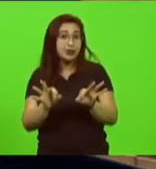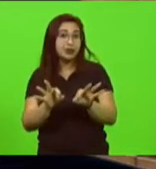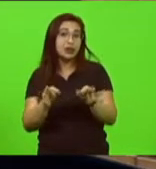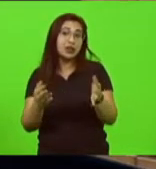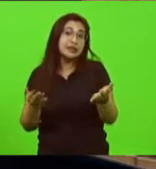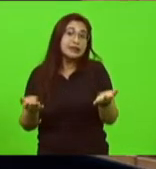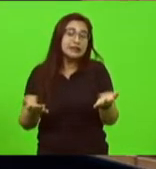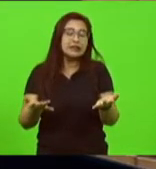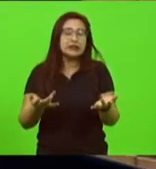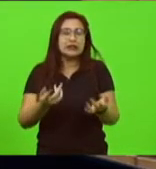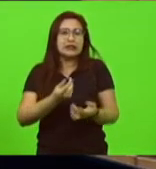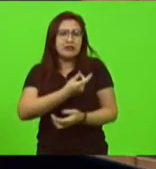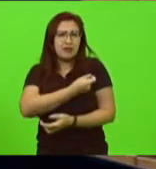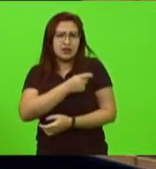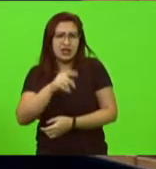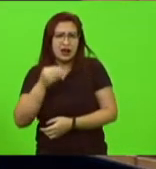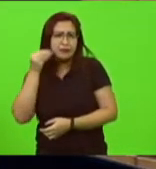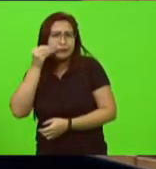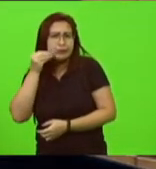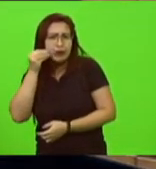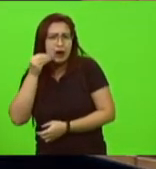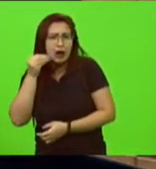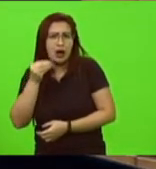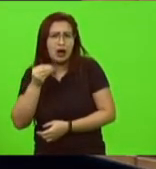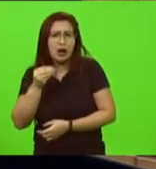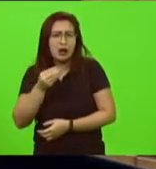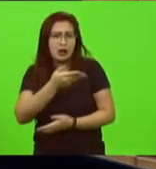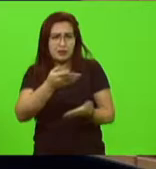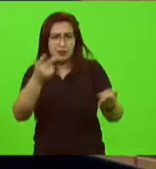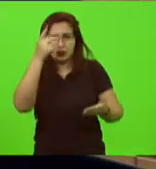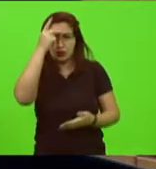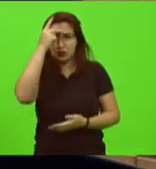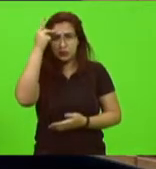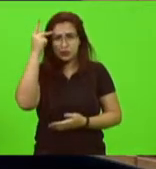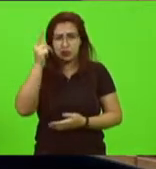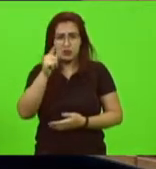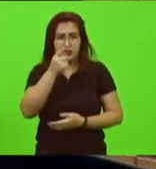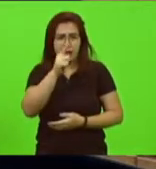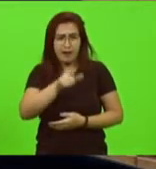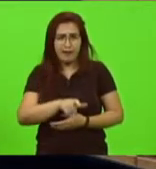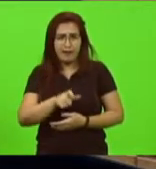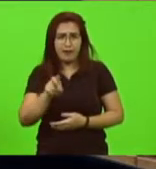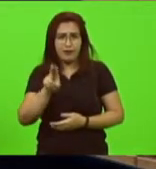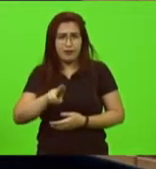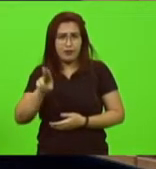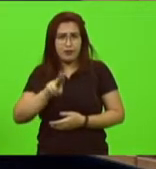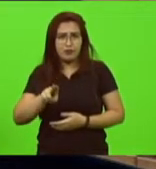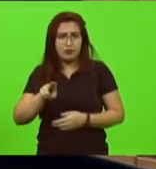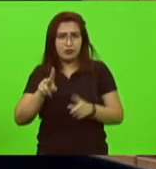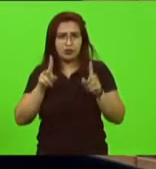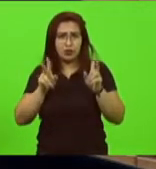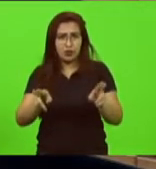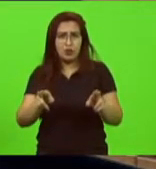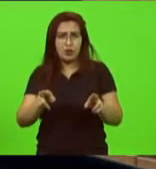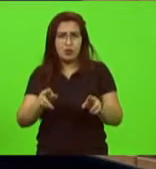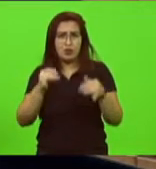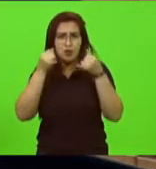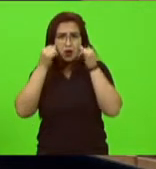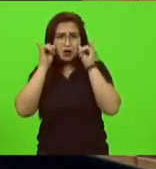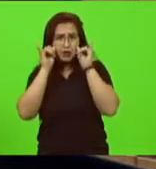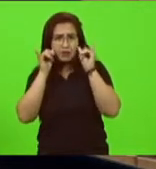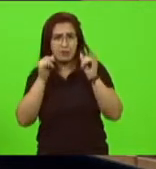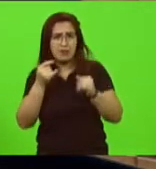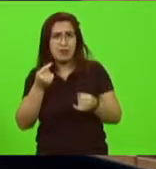experimentais ninguém está sendo usado como cobaia pois porque esses imunizantes sejam de adultos ou de crianças